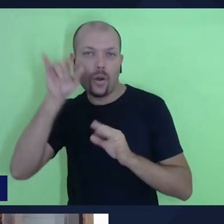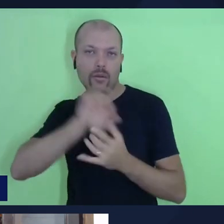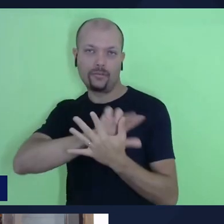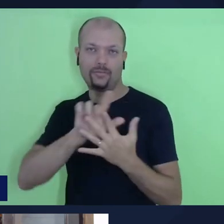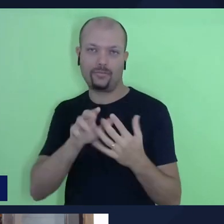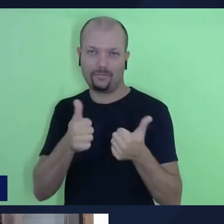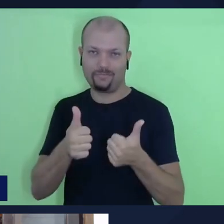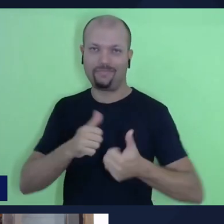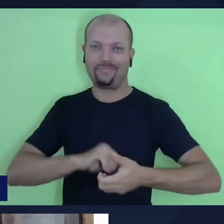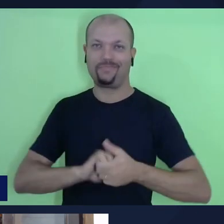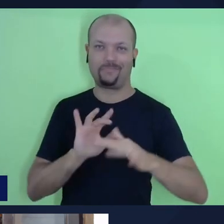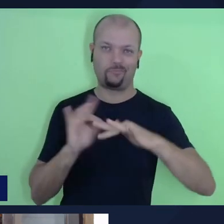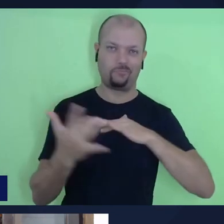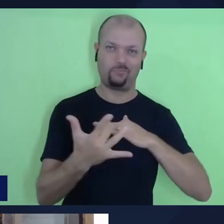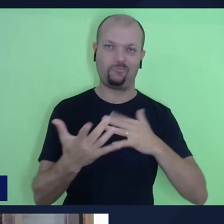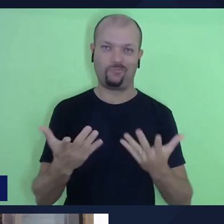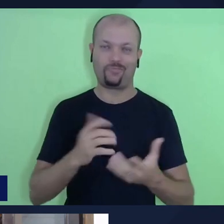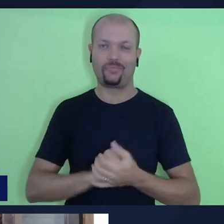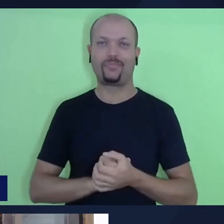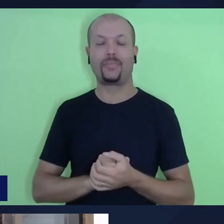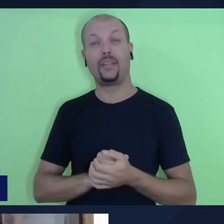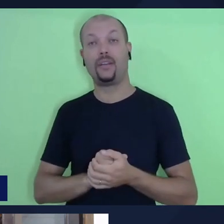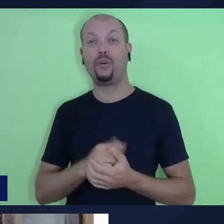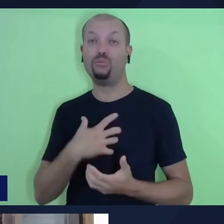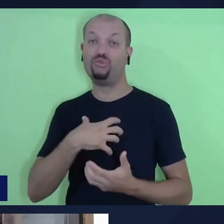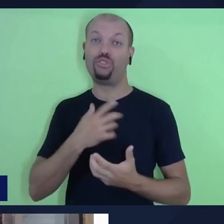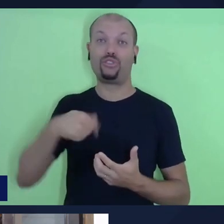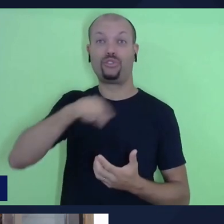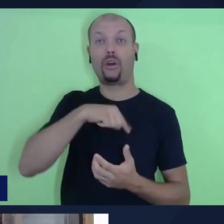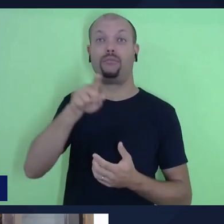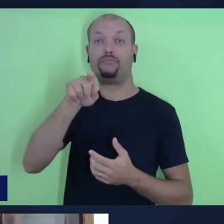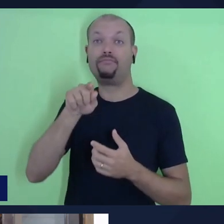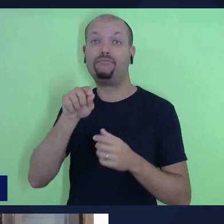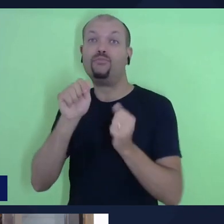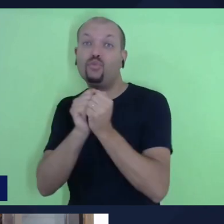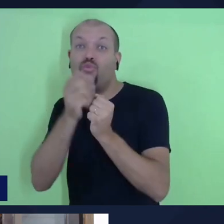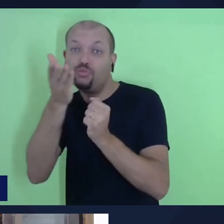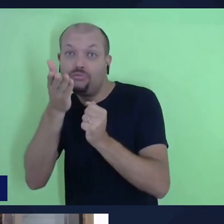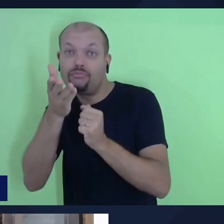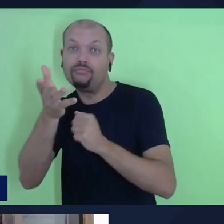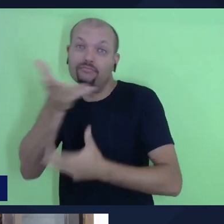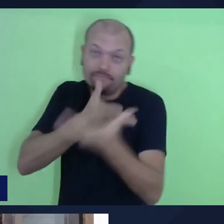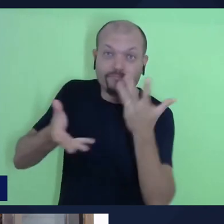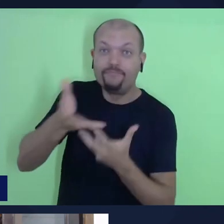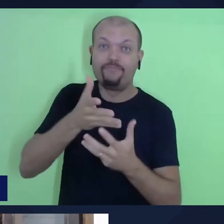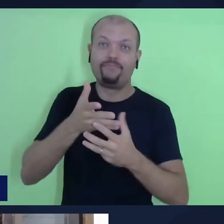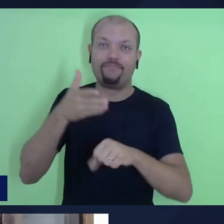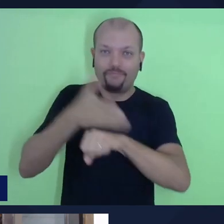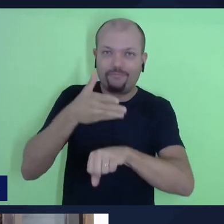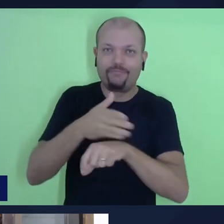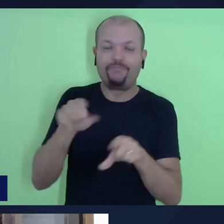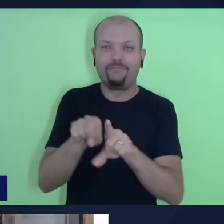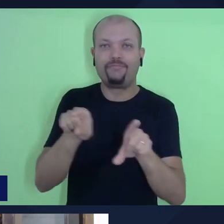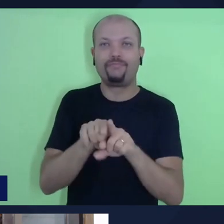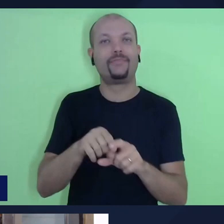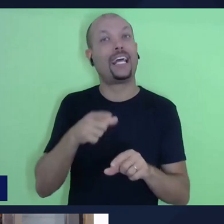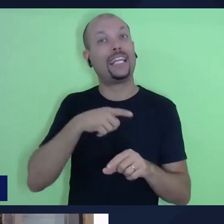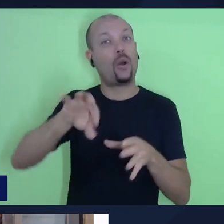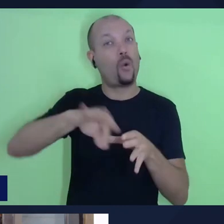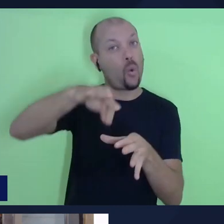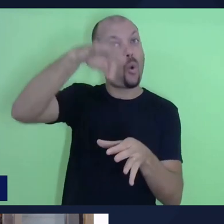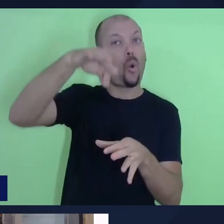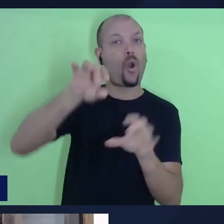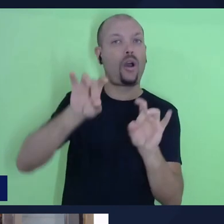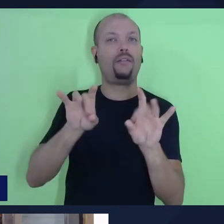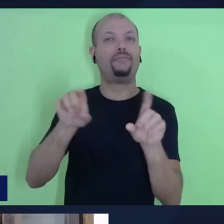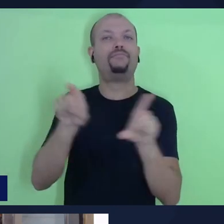Essa é a nossa maneira de você participar conosco e ao final eu vou lembrá-lo aqui de que há um sorteio especial para